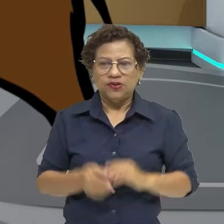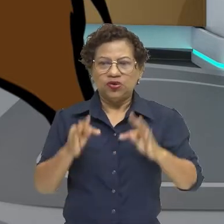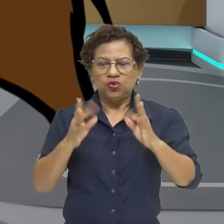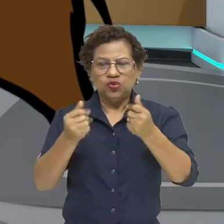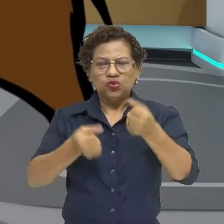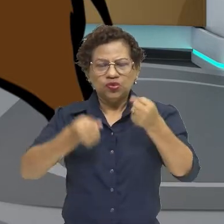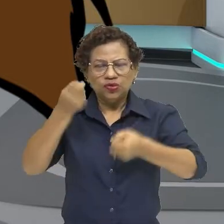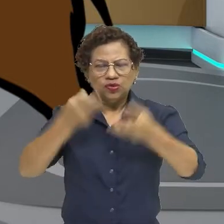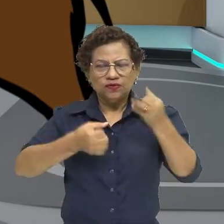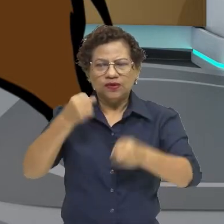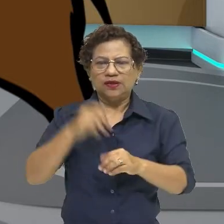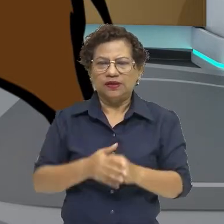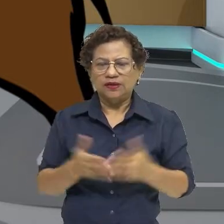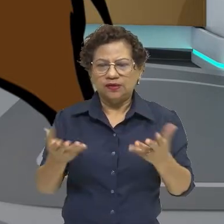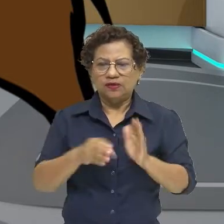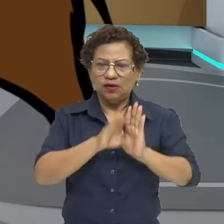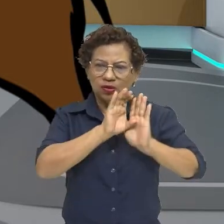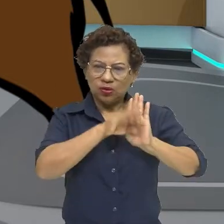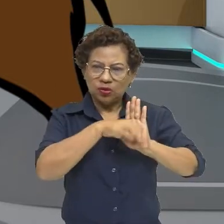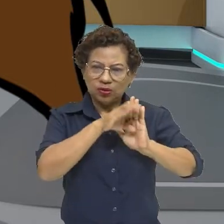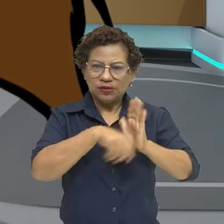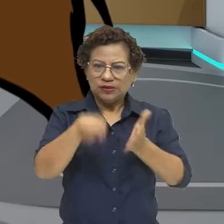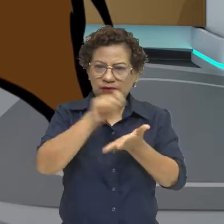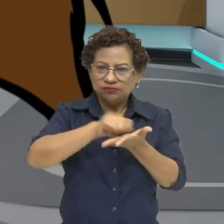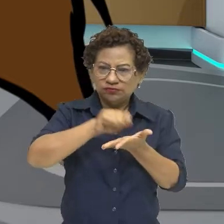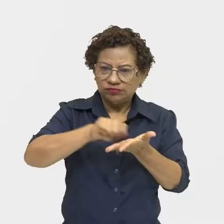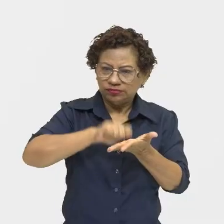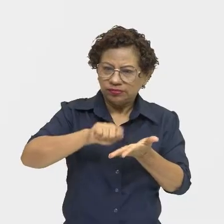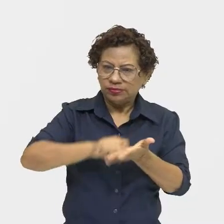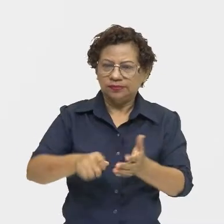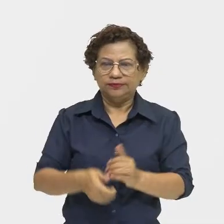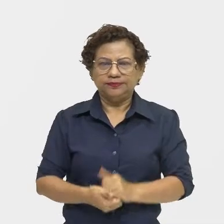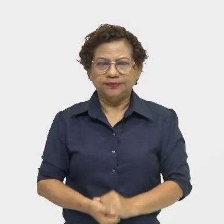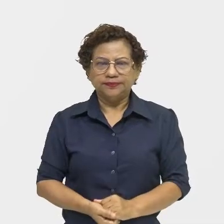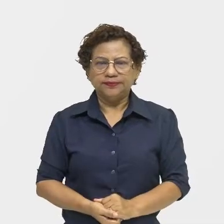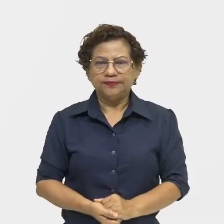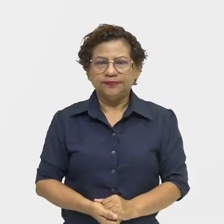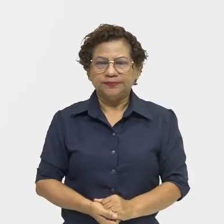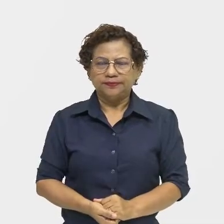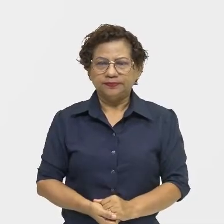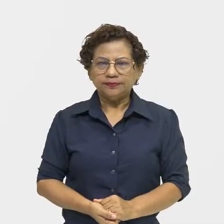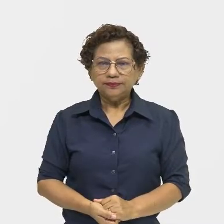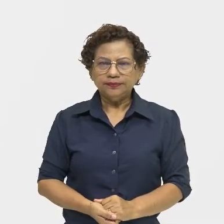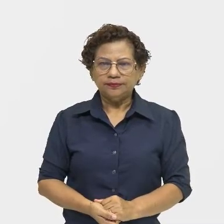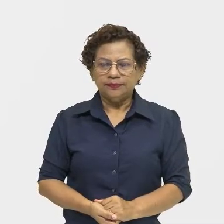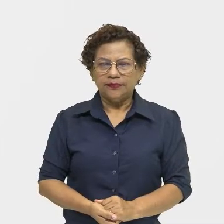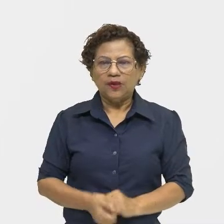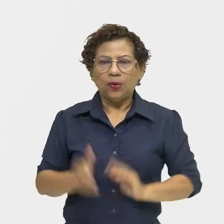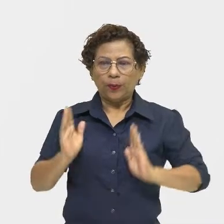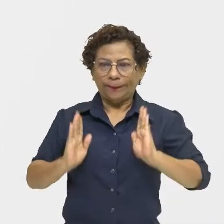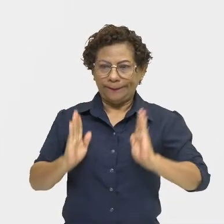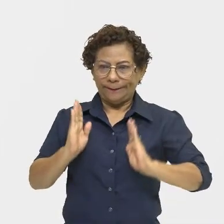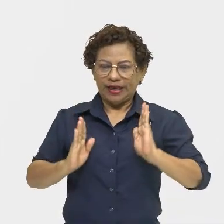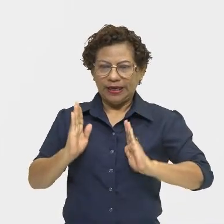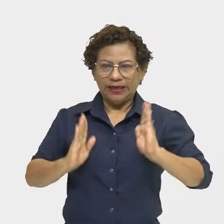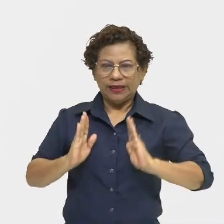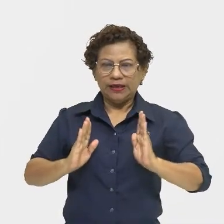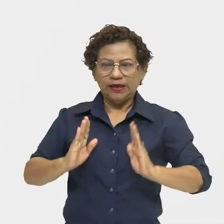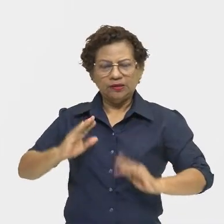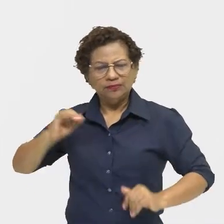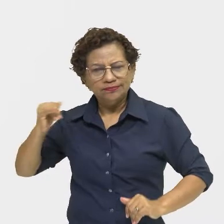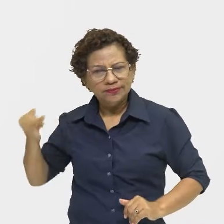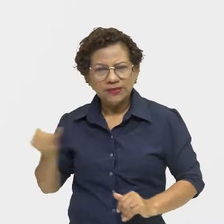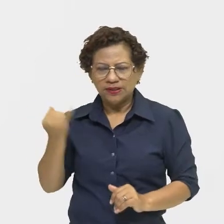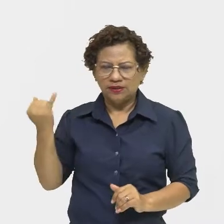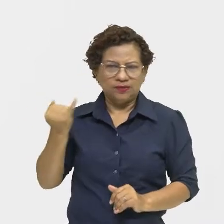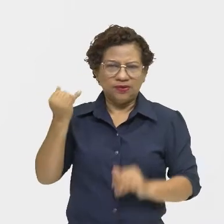agora nós vamos ver o conceito escrito. Vamos lá? Então, um dos períodos mais marcantes da história